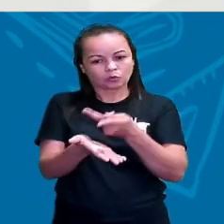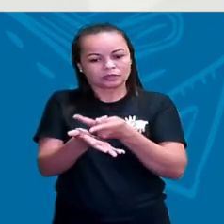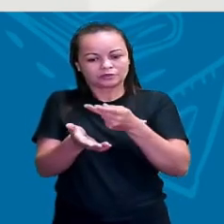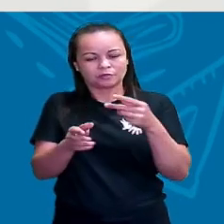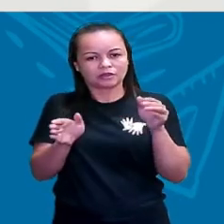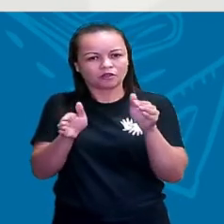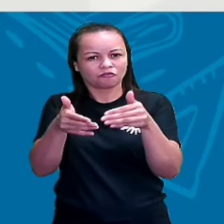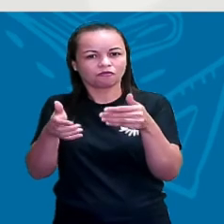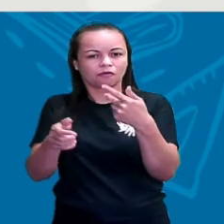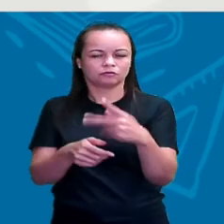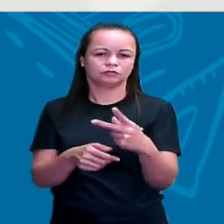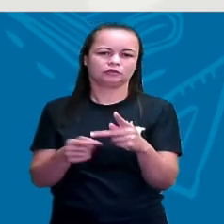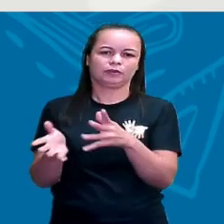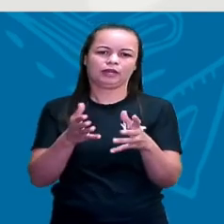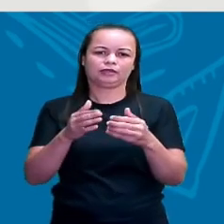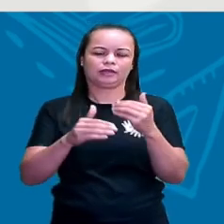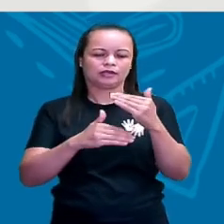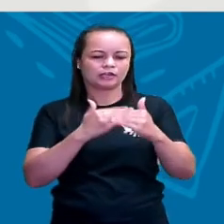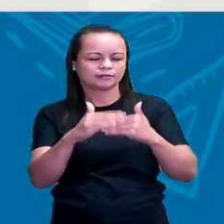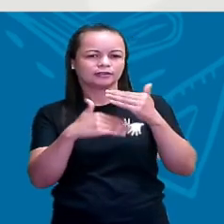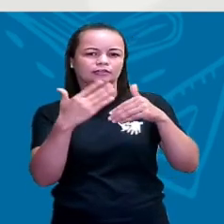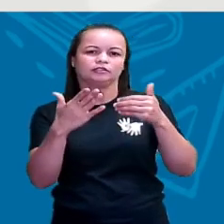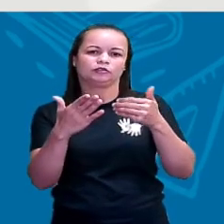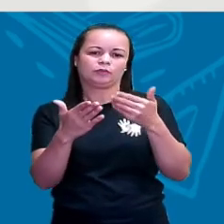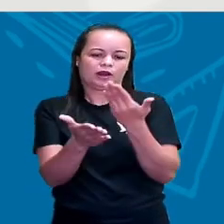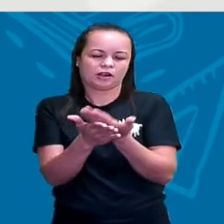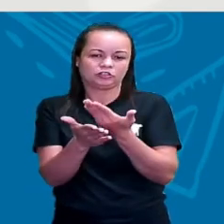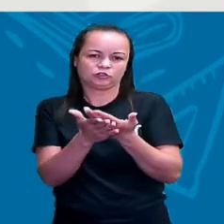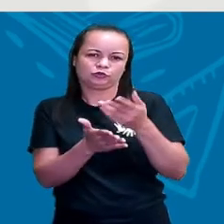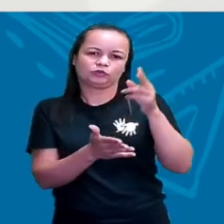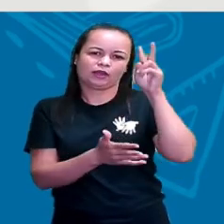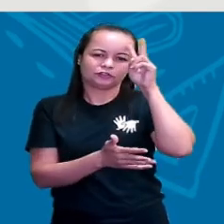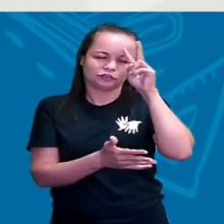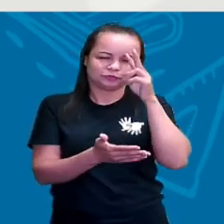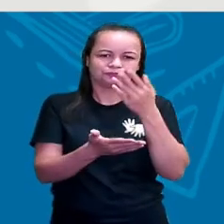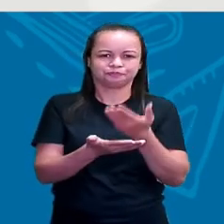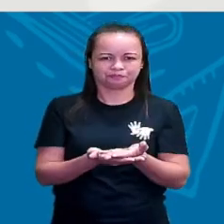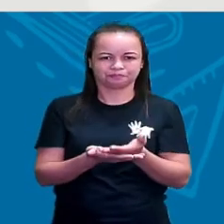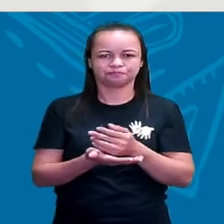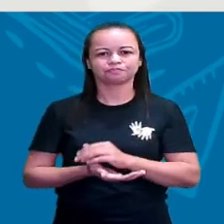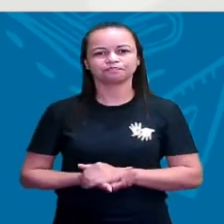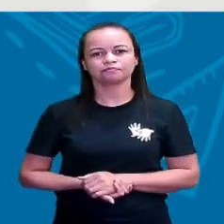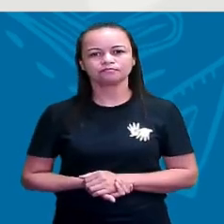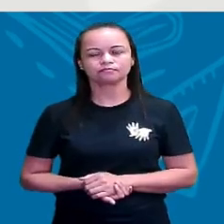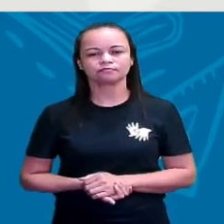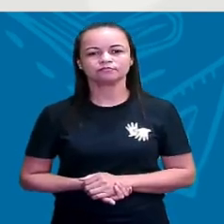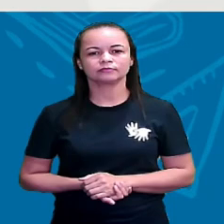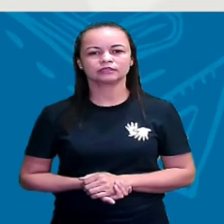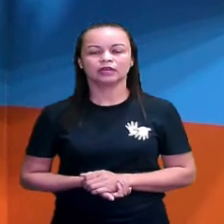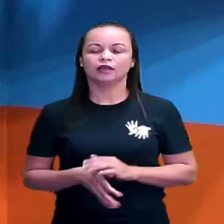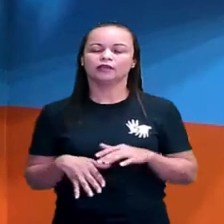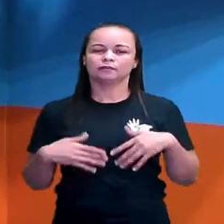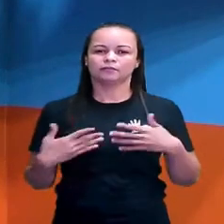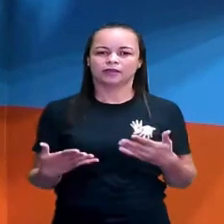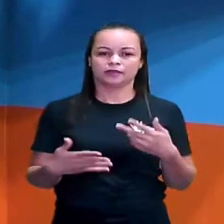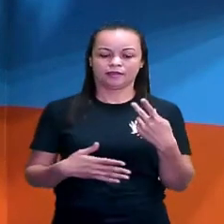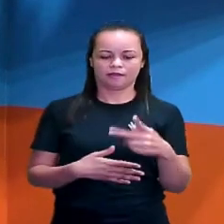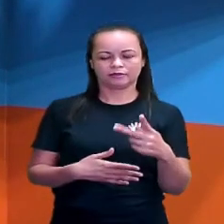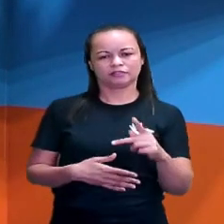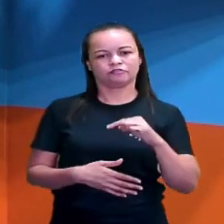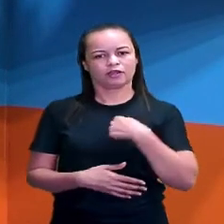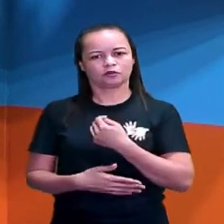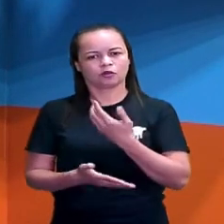possa construir o seu trabalho. Bem, gente, essa foi a nossa aula, tá?